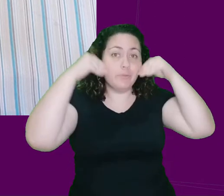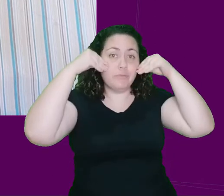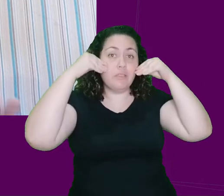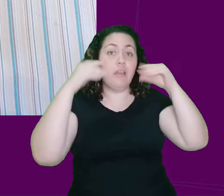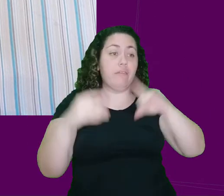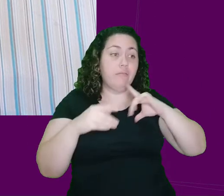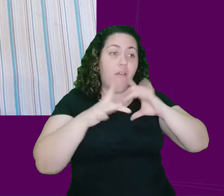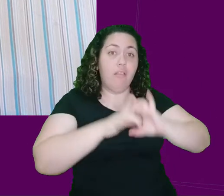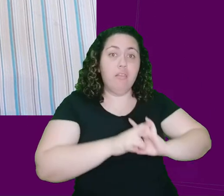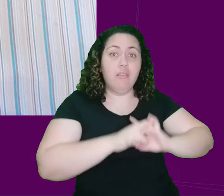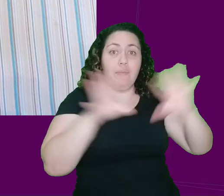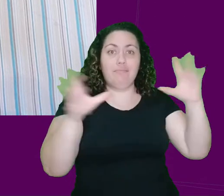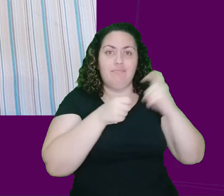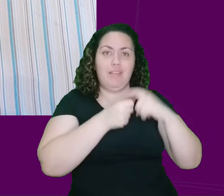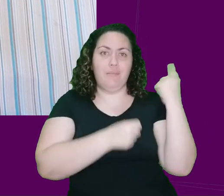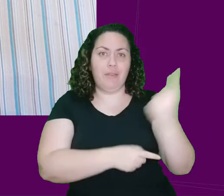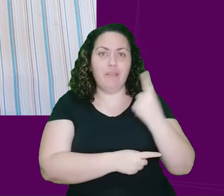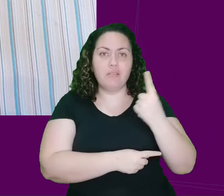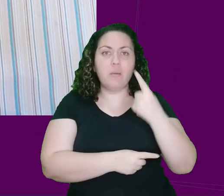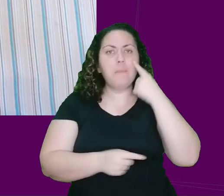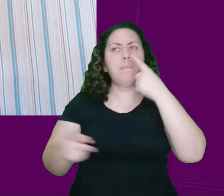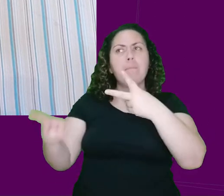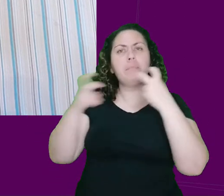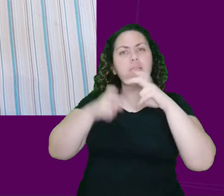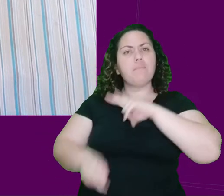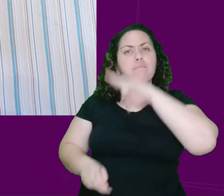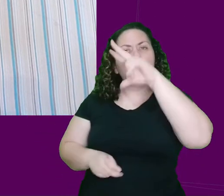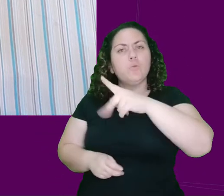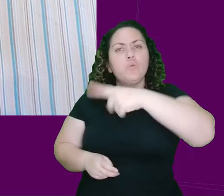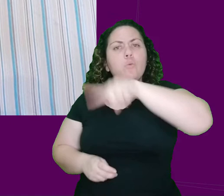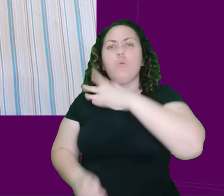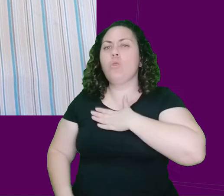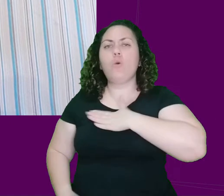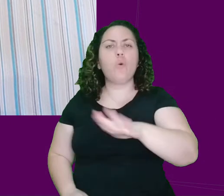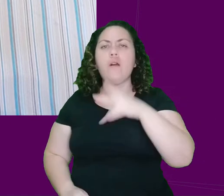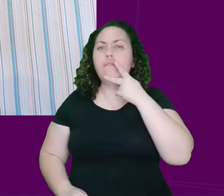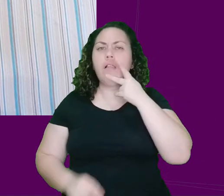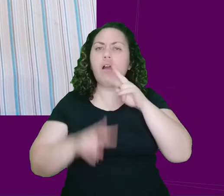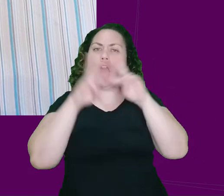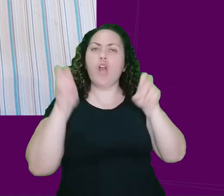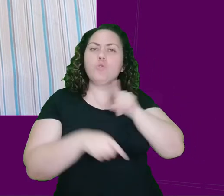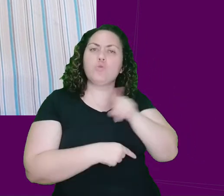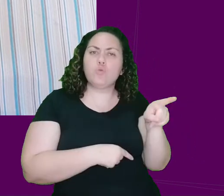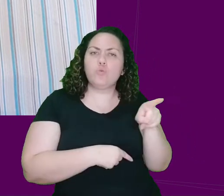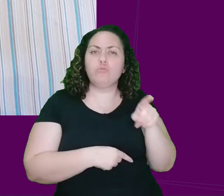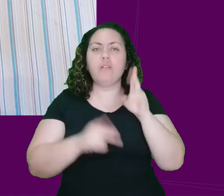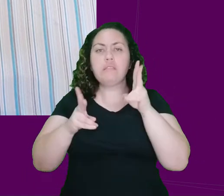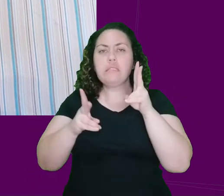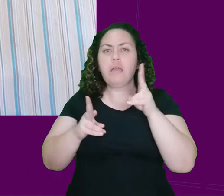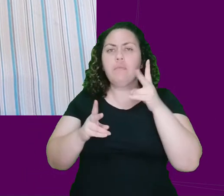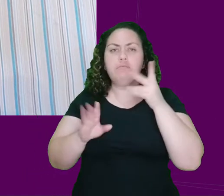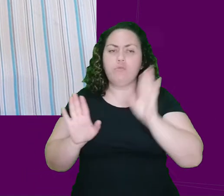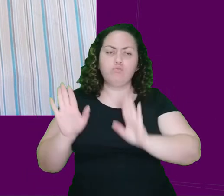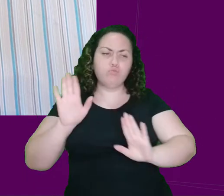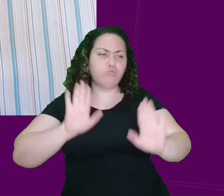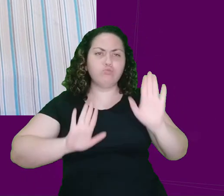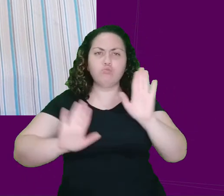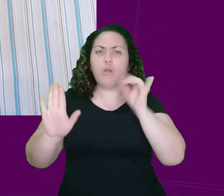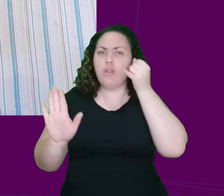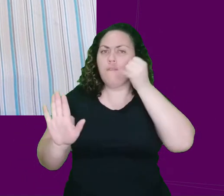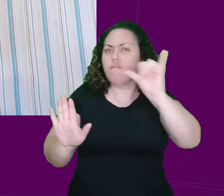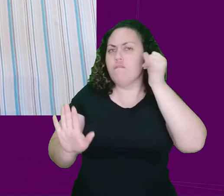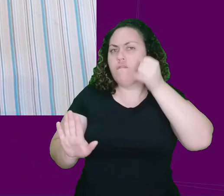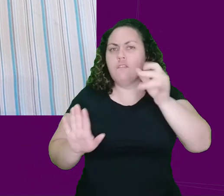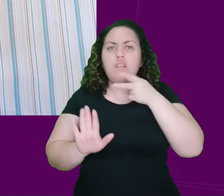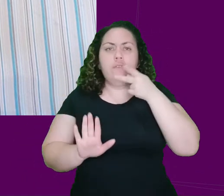Portugal gostava de falar sobre esse assunto. As pessoas ou estavam em negação ou evitavam tocar no assunto como se nada